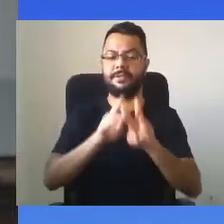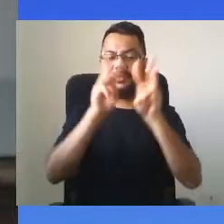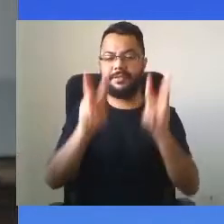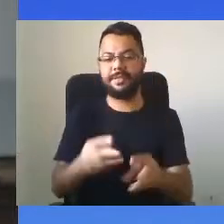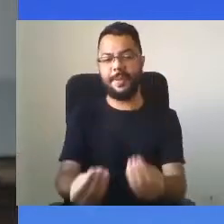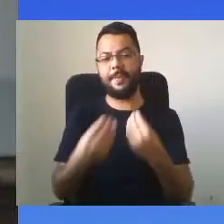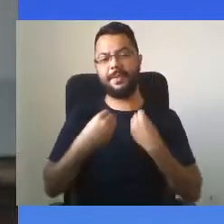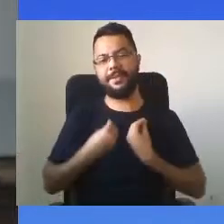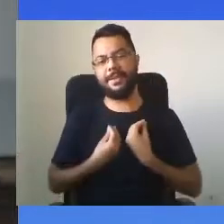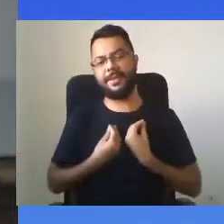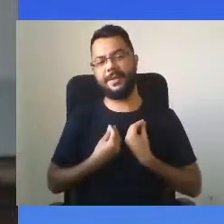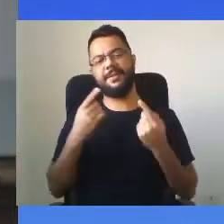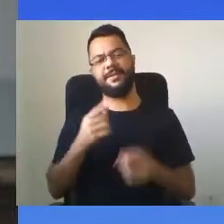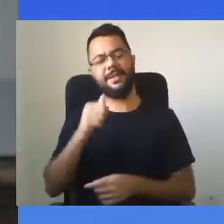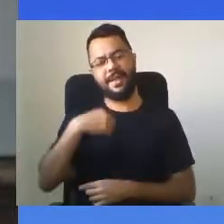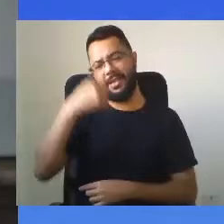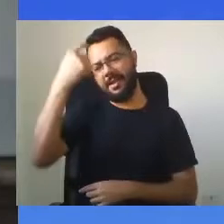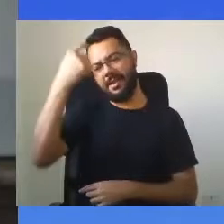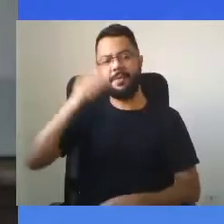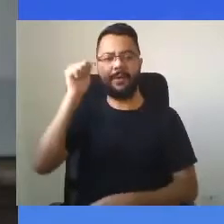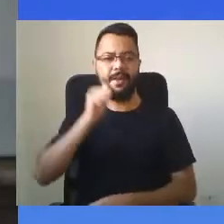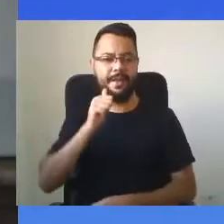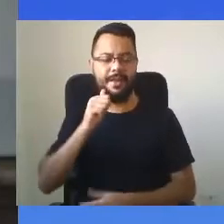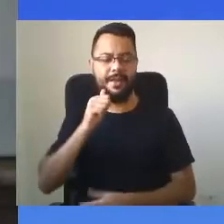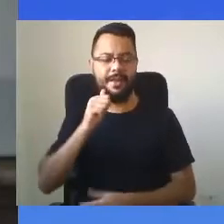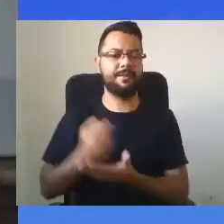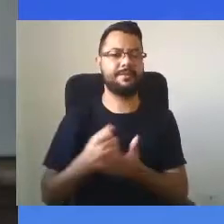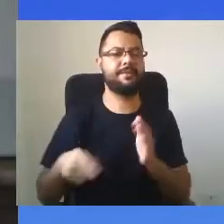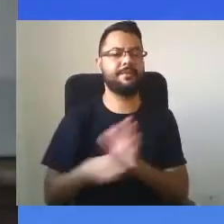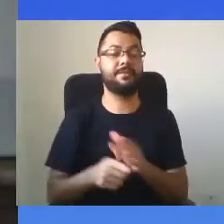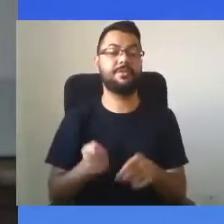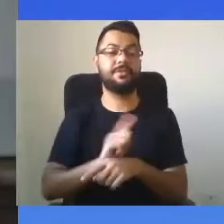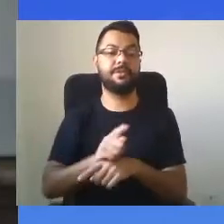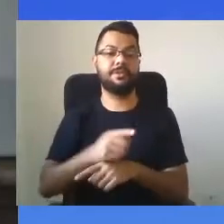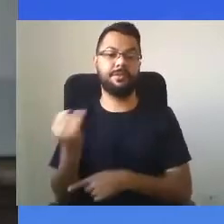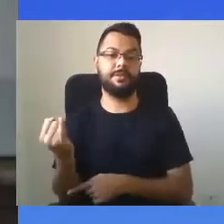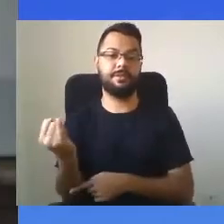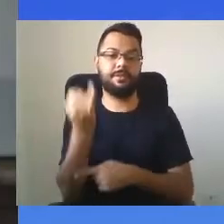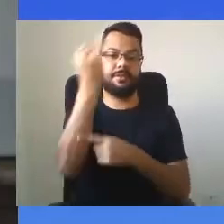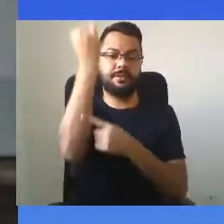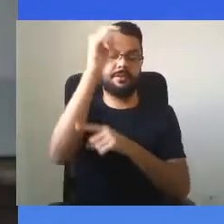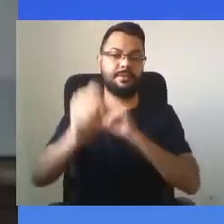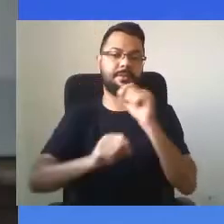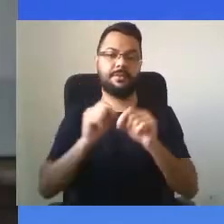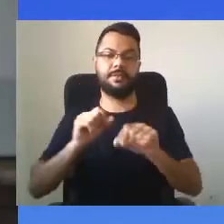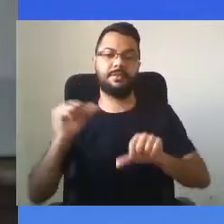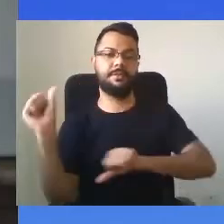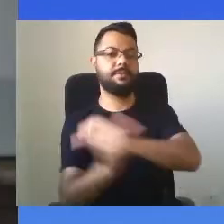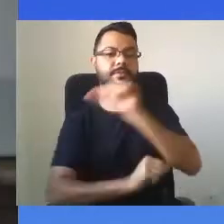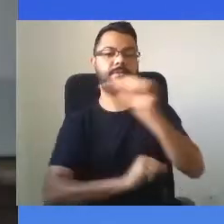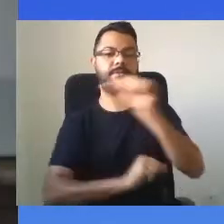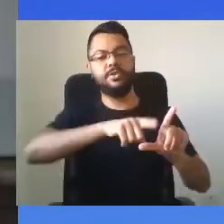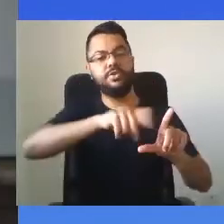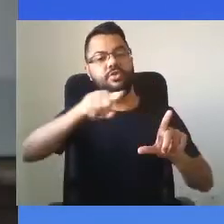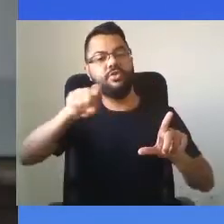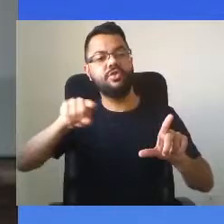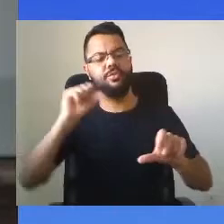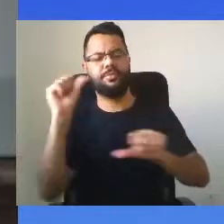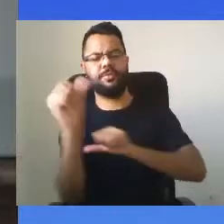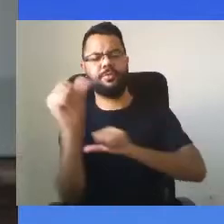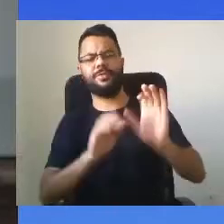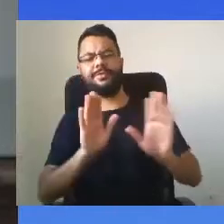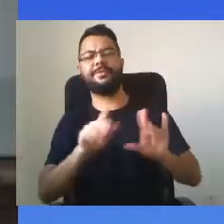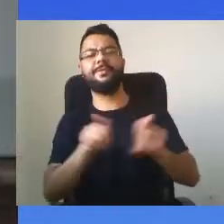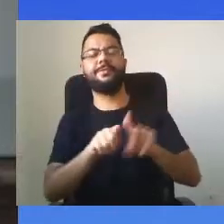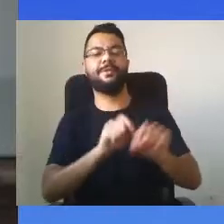Uma mulher a assumir um cargo de gestão tão importante muda as estatísticas, pois ainda que estejamos